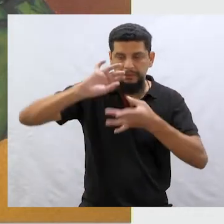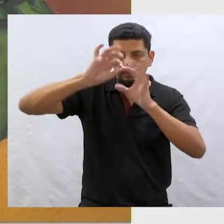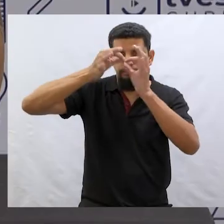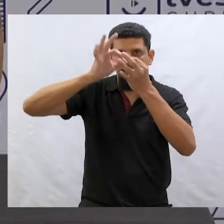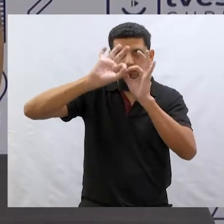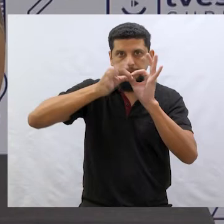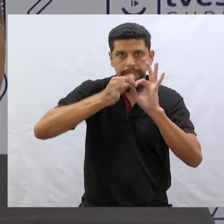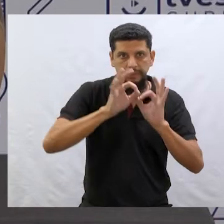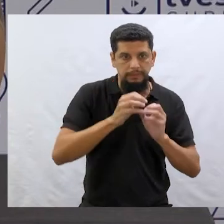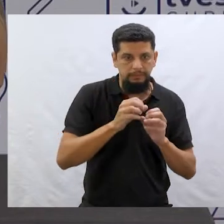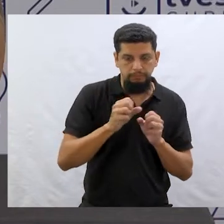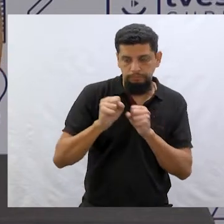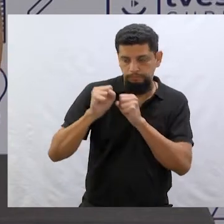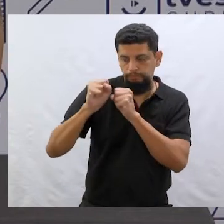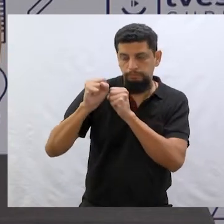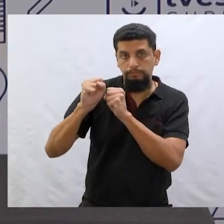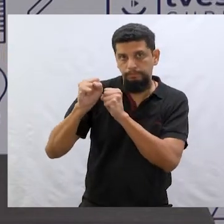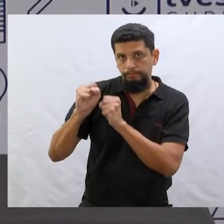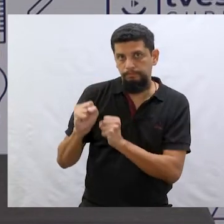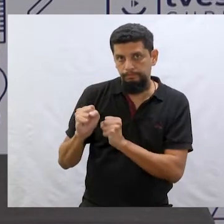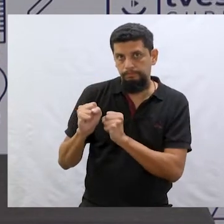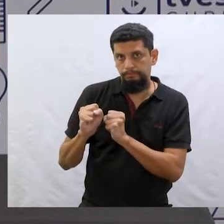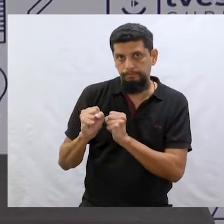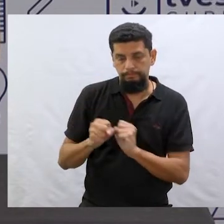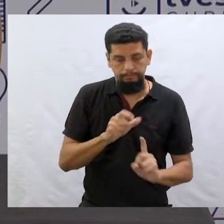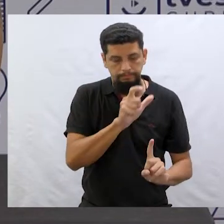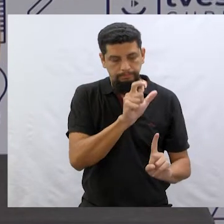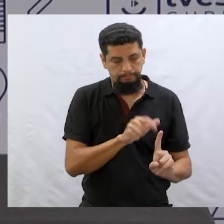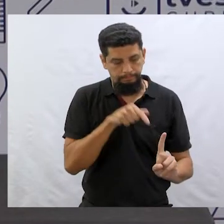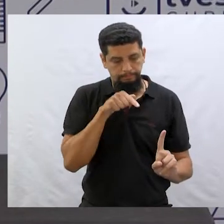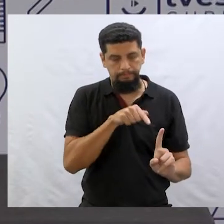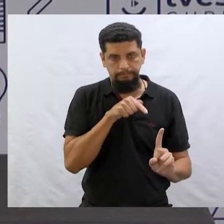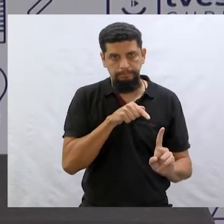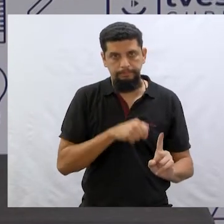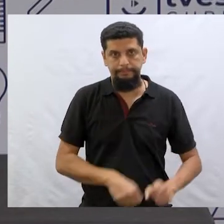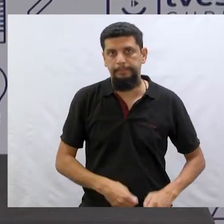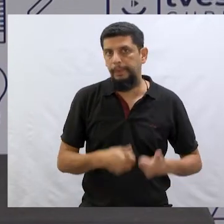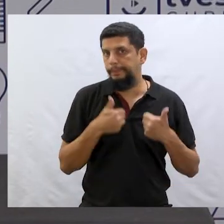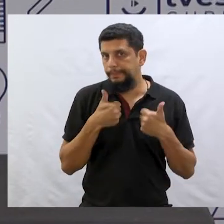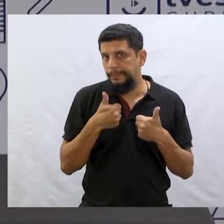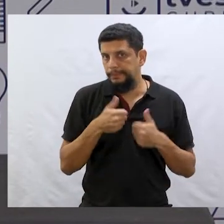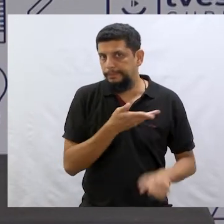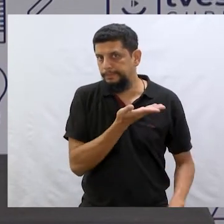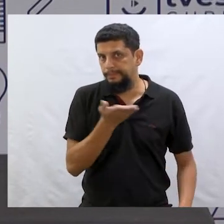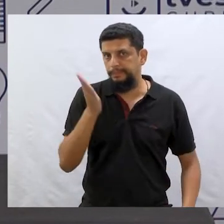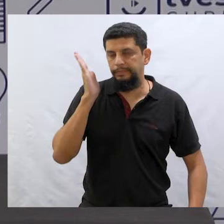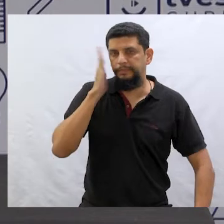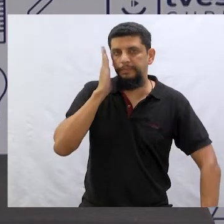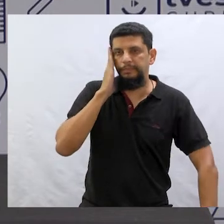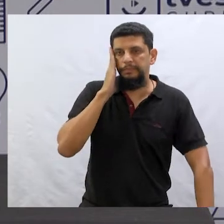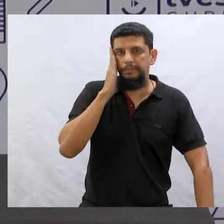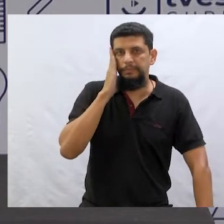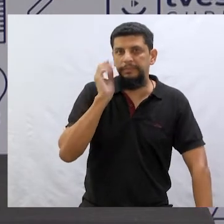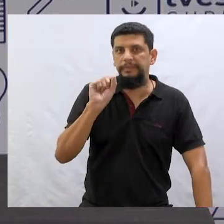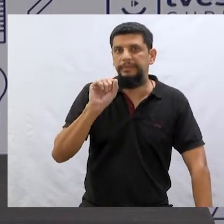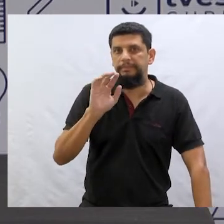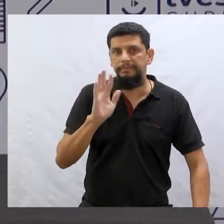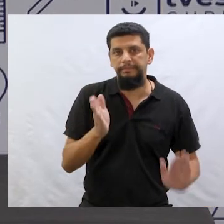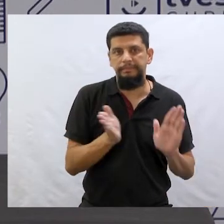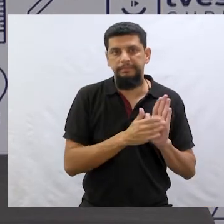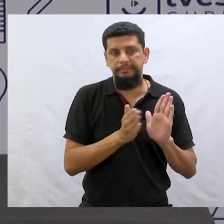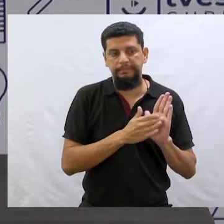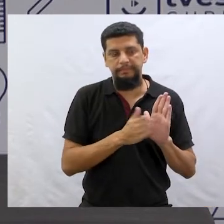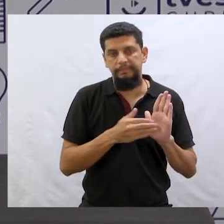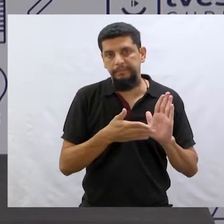quarto lá do Matheus, na outra ilustração, não é? Bom, então você sabe o que vai ser